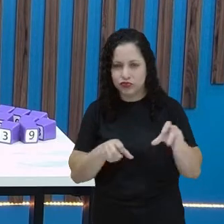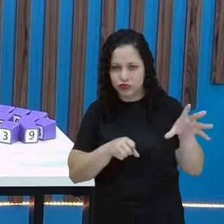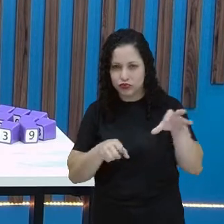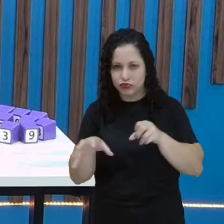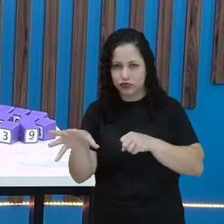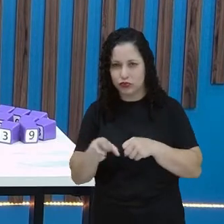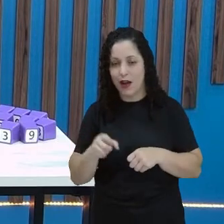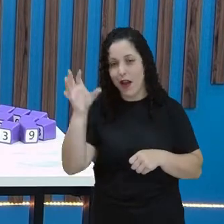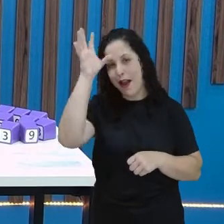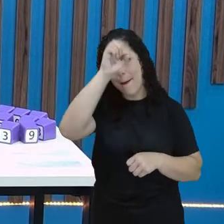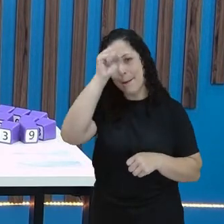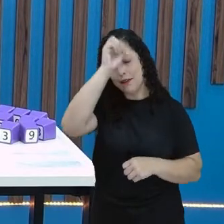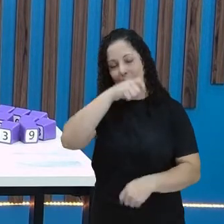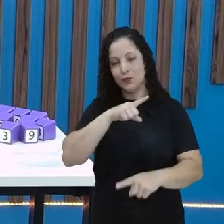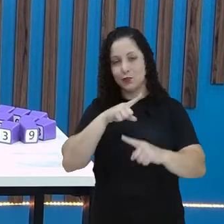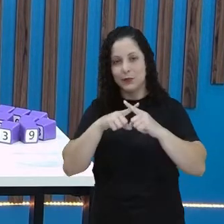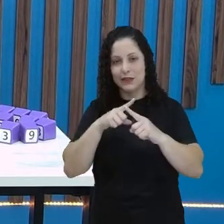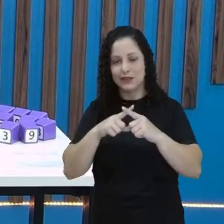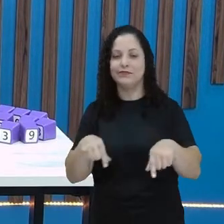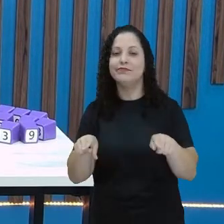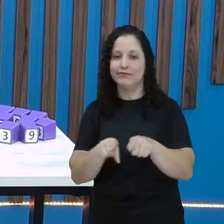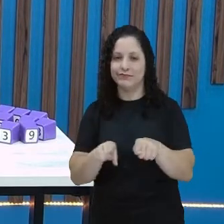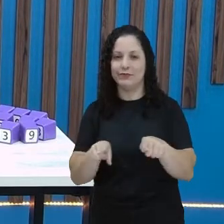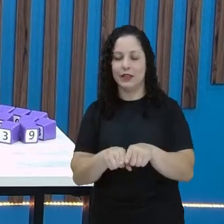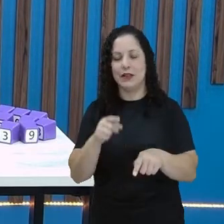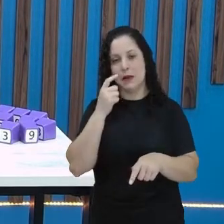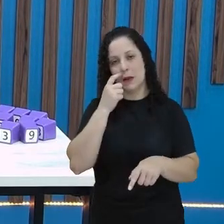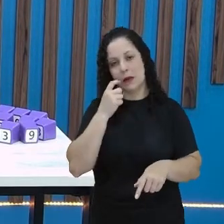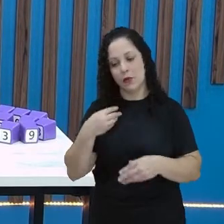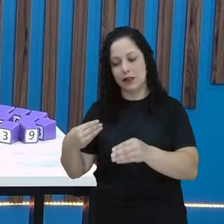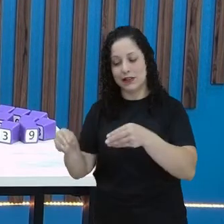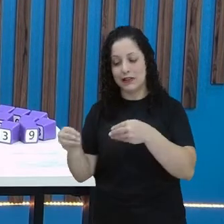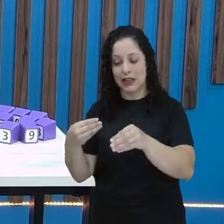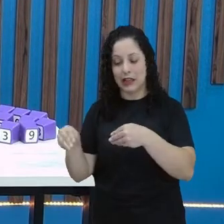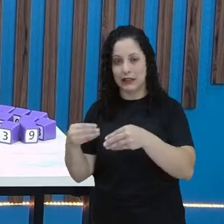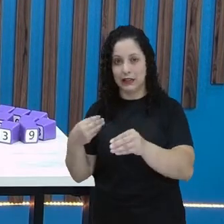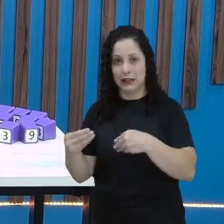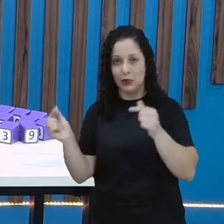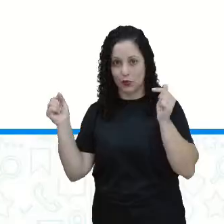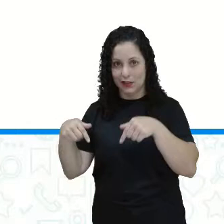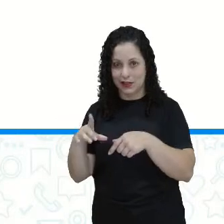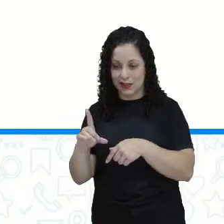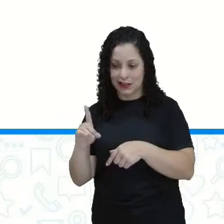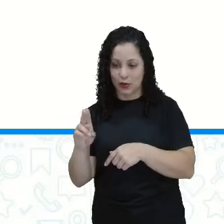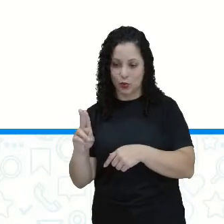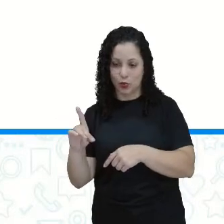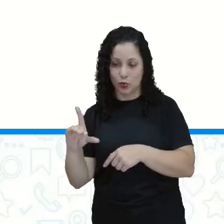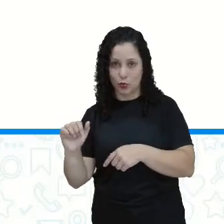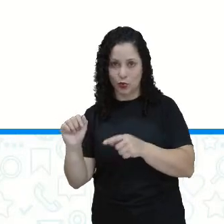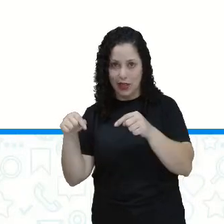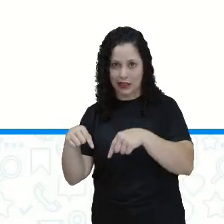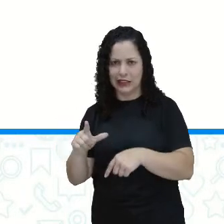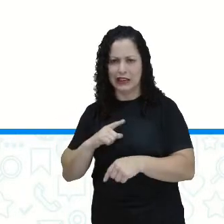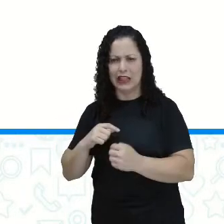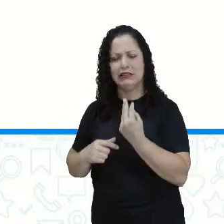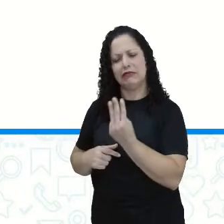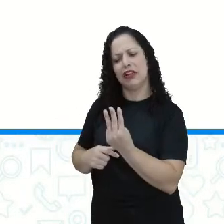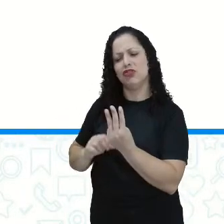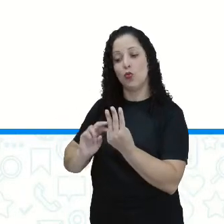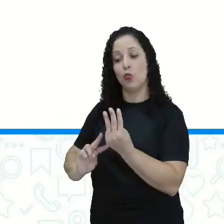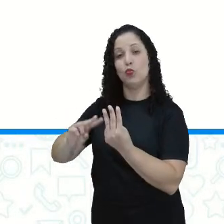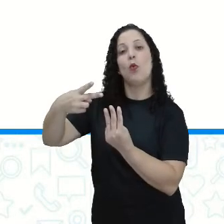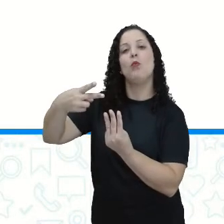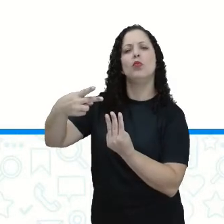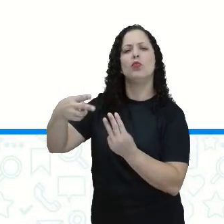pouquinho de multiplicação, tá certo? Então, no primeiro saquinho, no saco de Duda, tem o dobro de três.